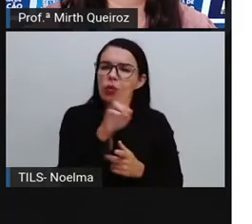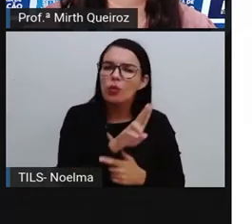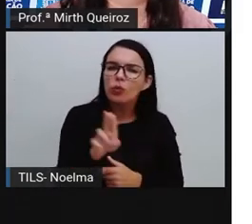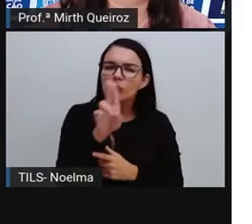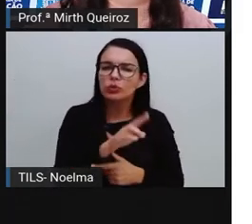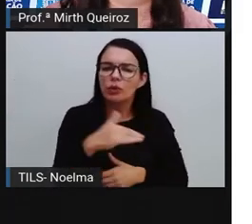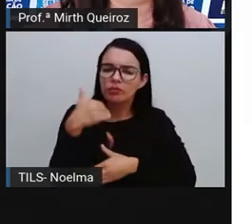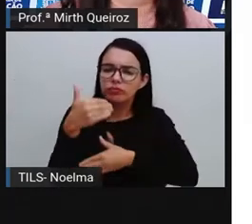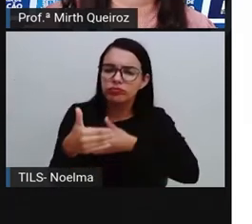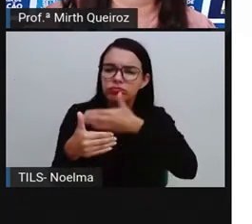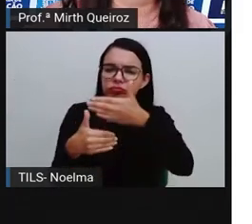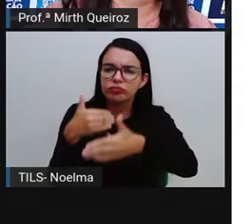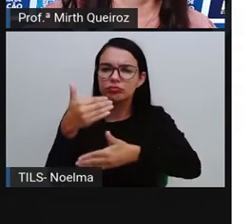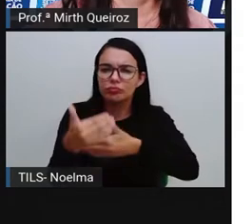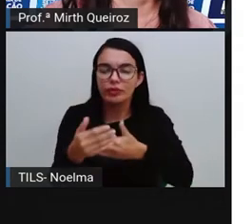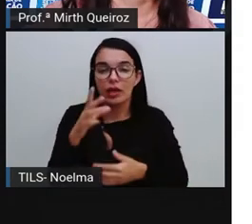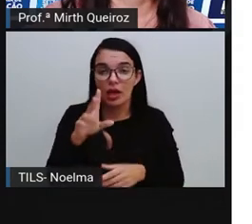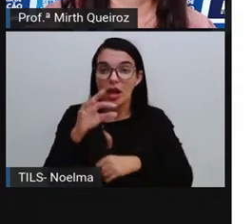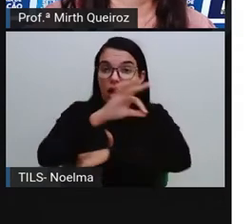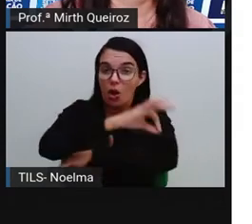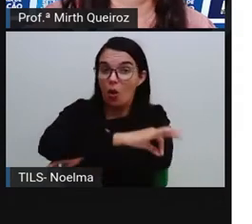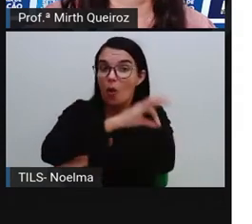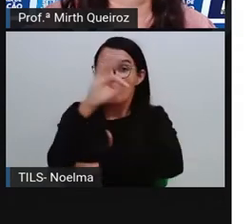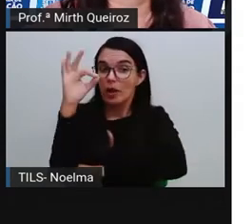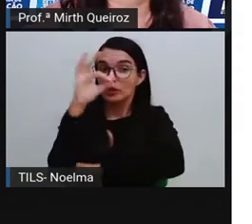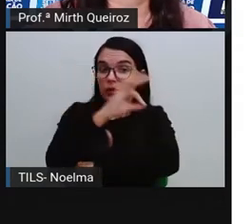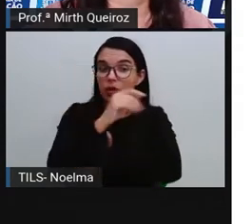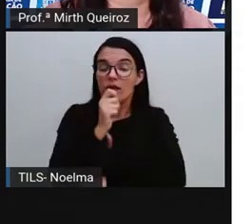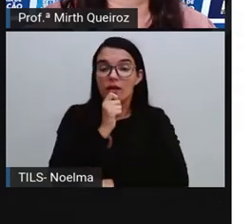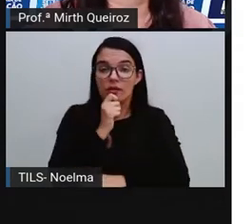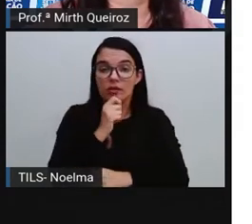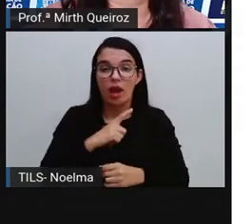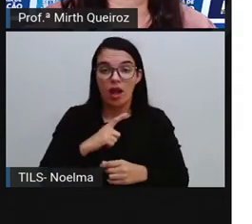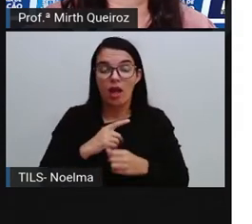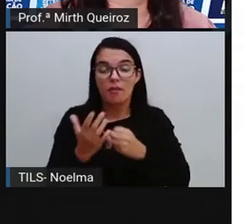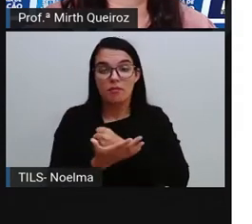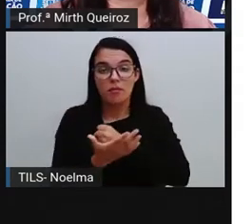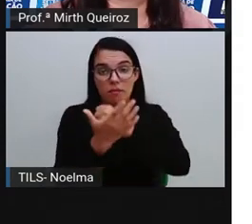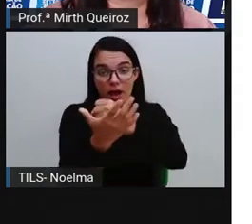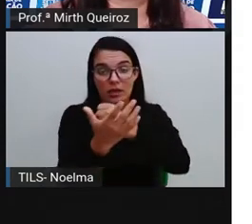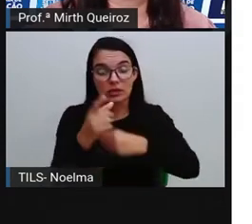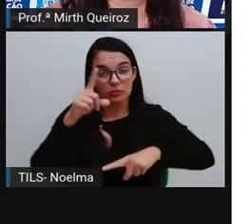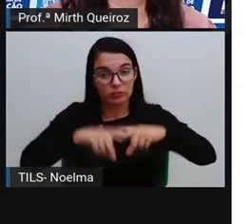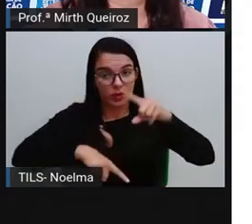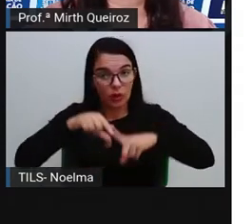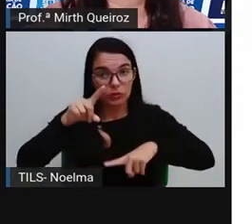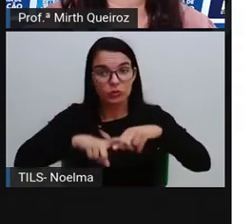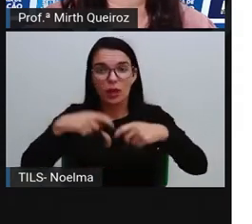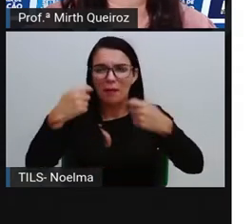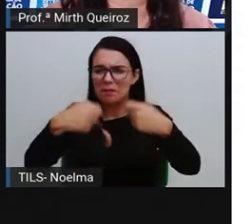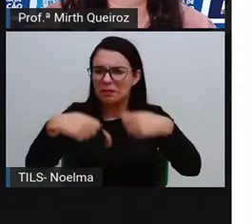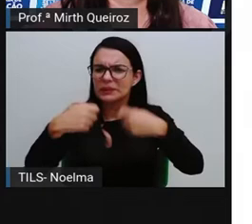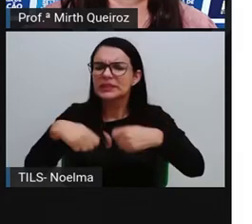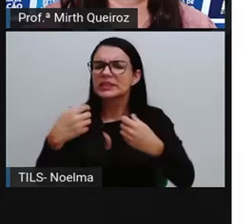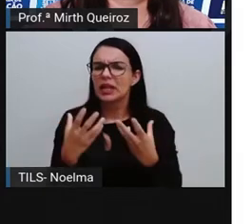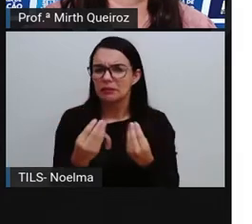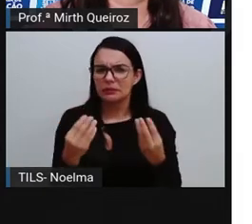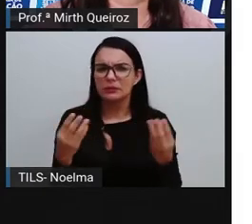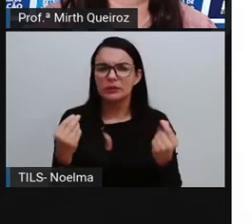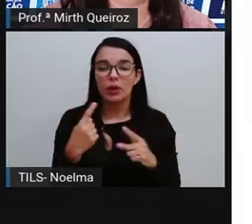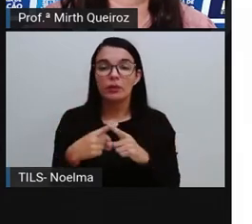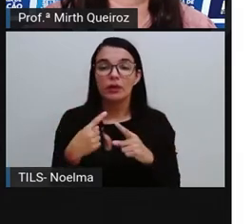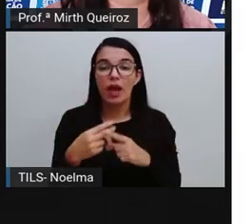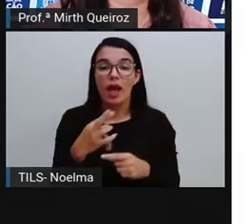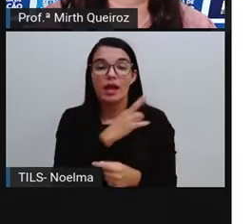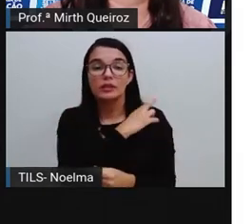anos, o petróleo ainda, ele é considerado um recurso básico da sociedade industrial. Quando for aí, a gente necessita muito do petróleo, né? Ele é